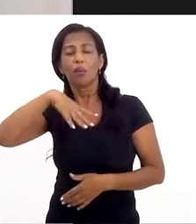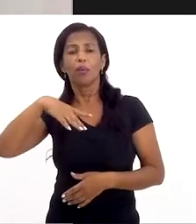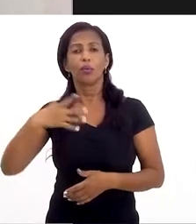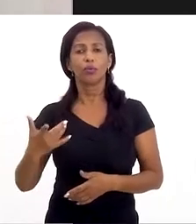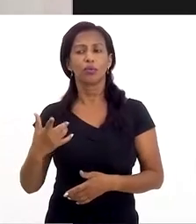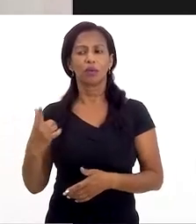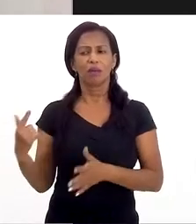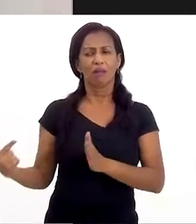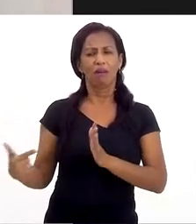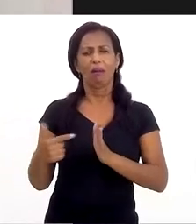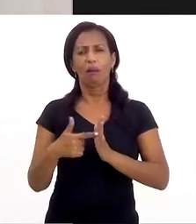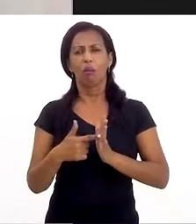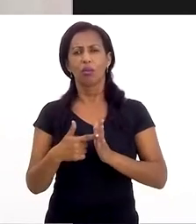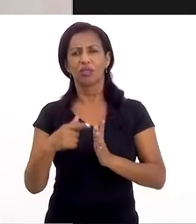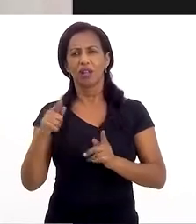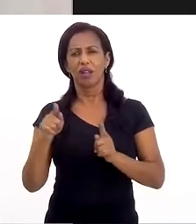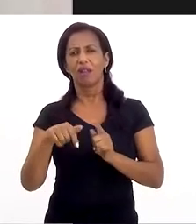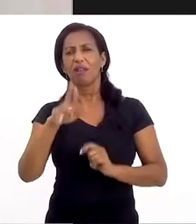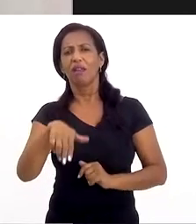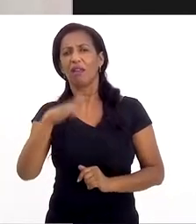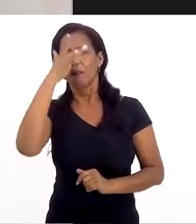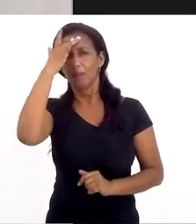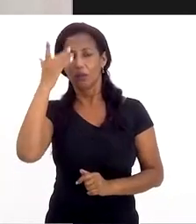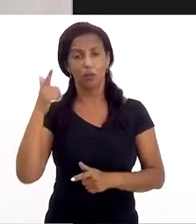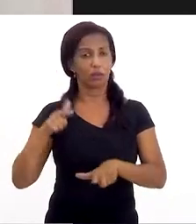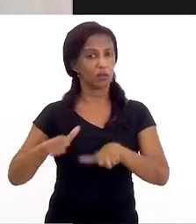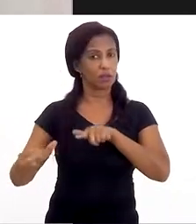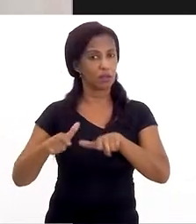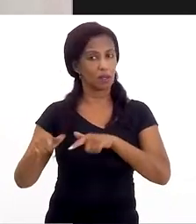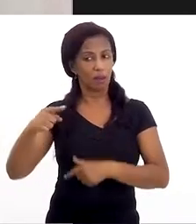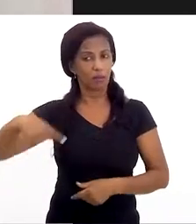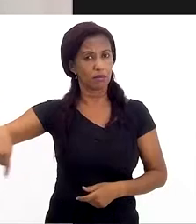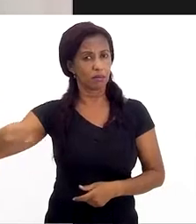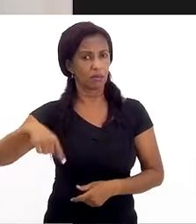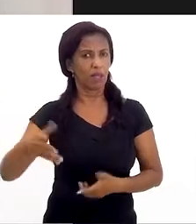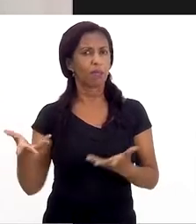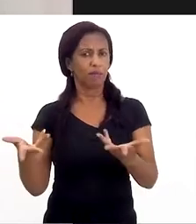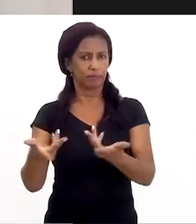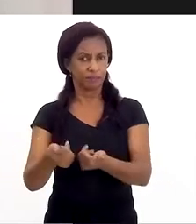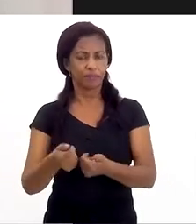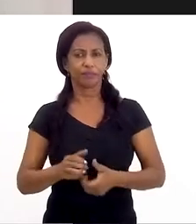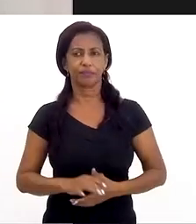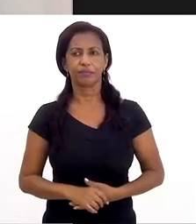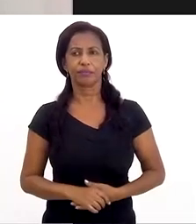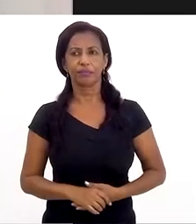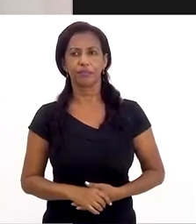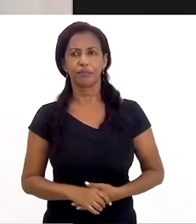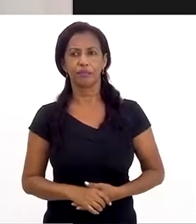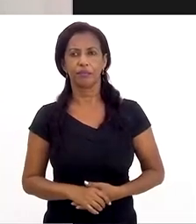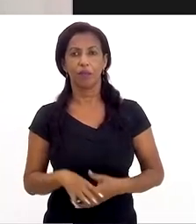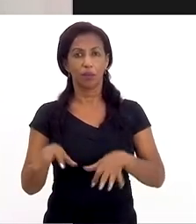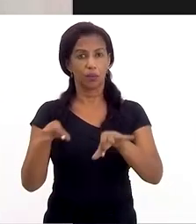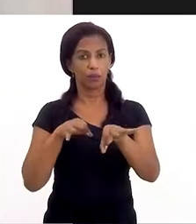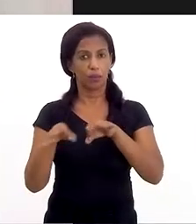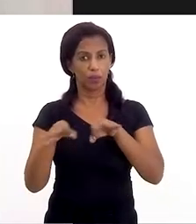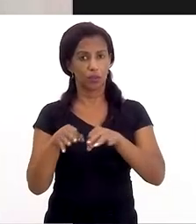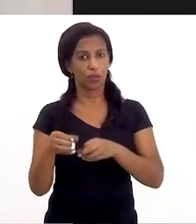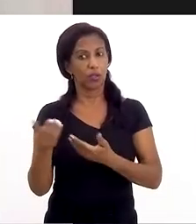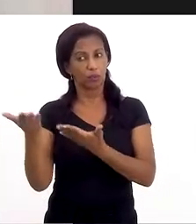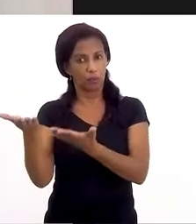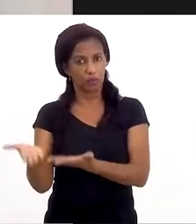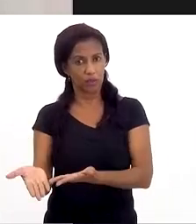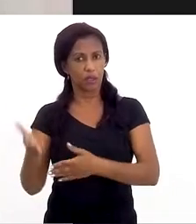abuso e identificar o abusador. Então, esse trabalho de vocês é sensacional. O projeto,